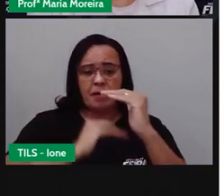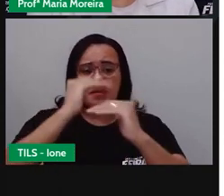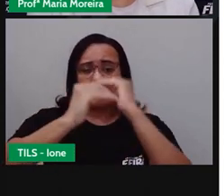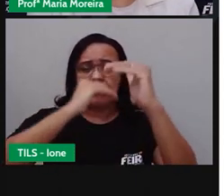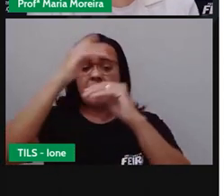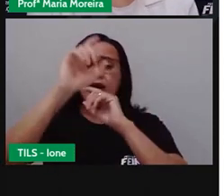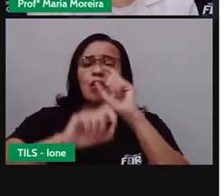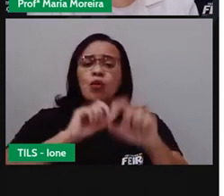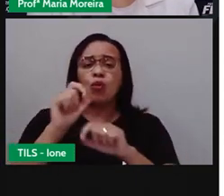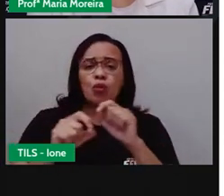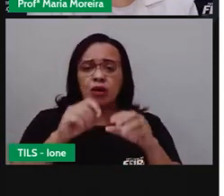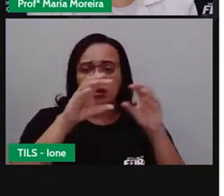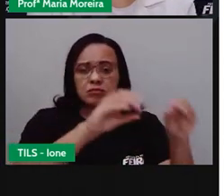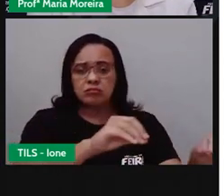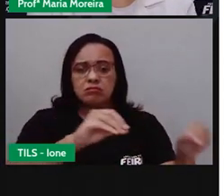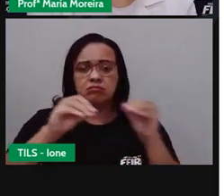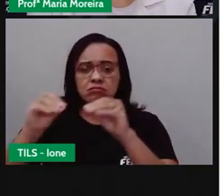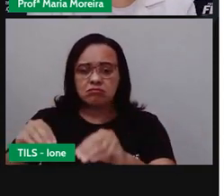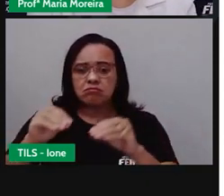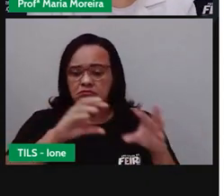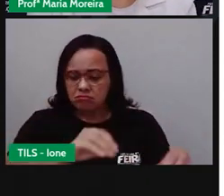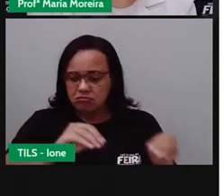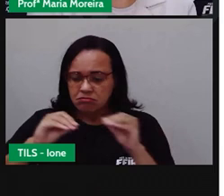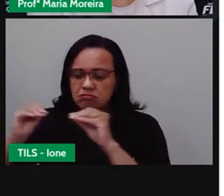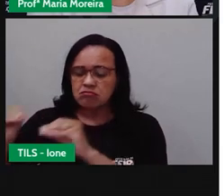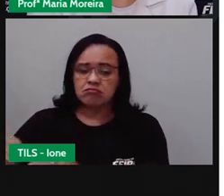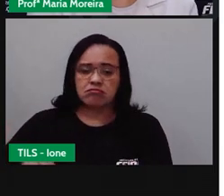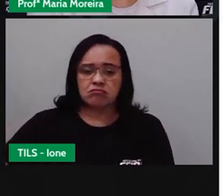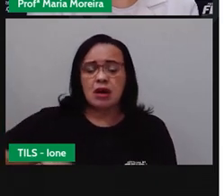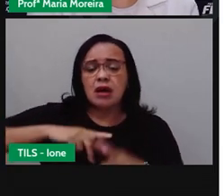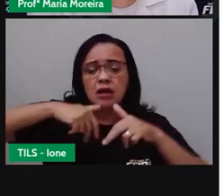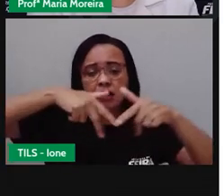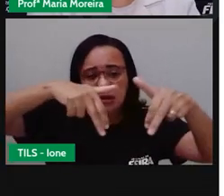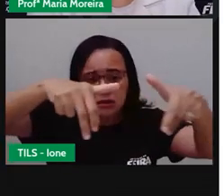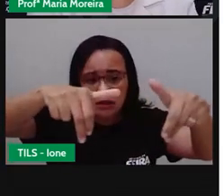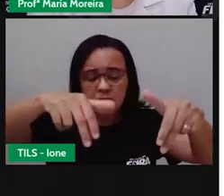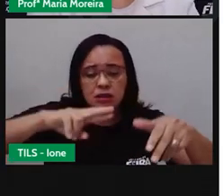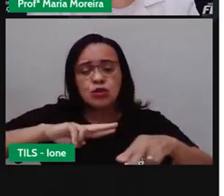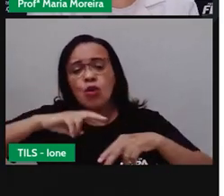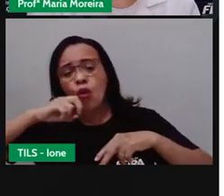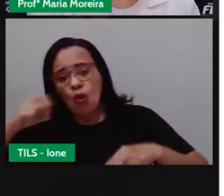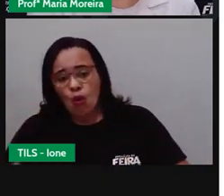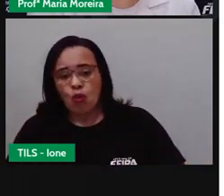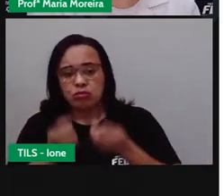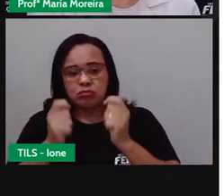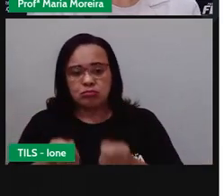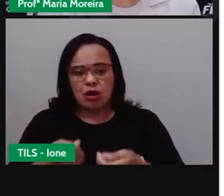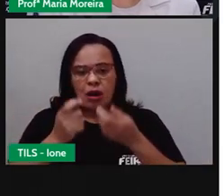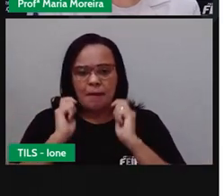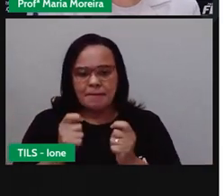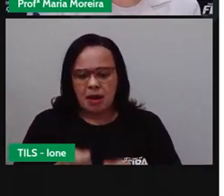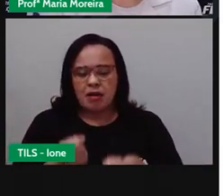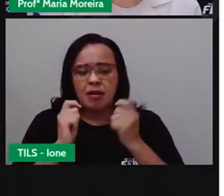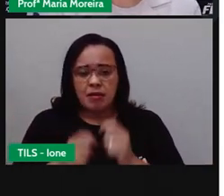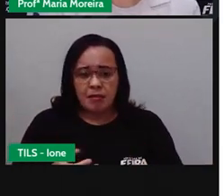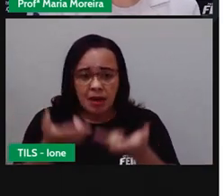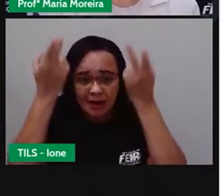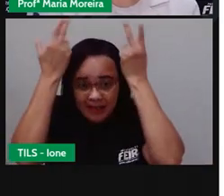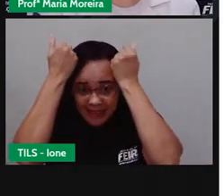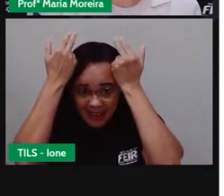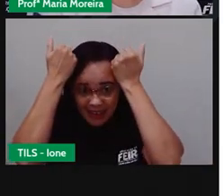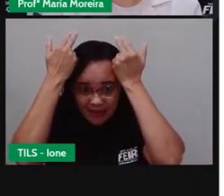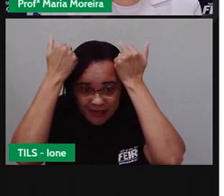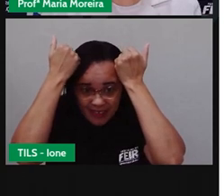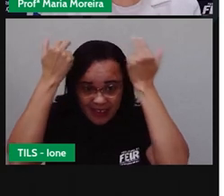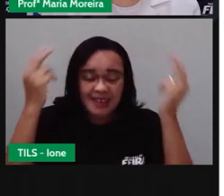a pé ou com veículos de tração animal, que são quem? As carroças e carruagens. Começaram a dar lugar